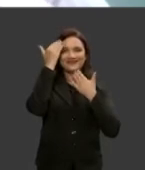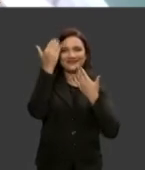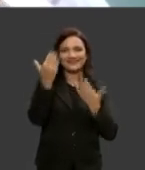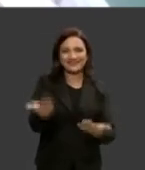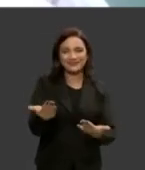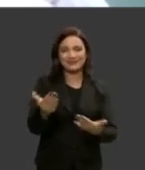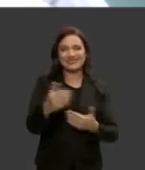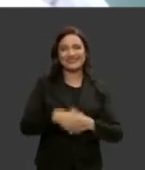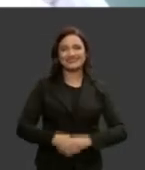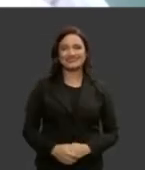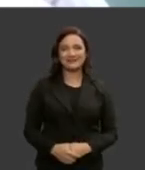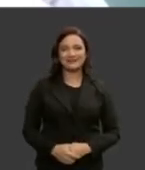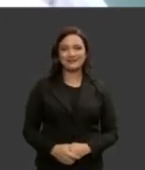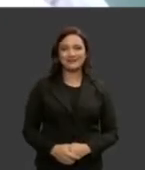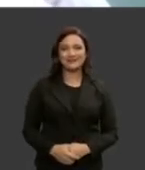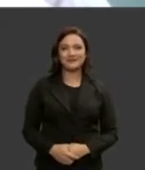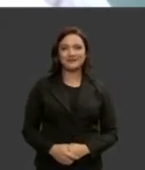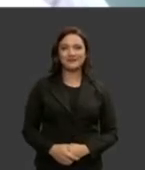pelo espaço